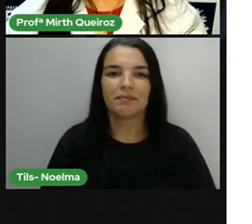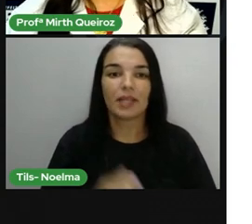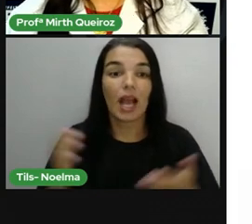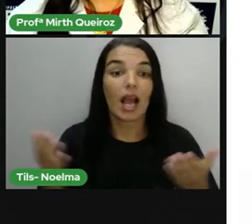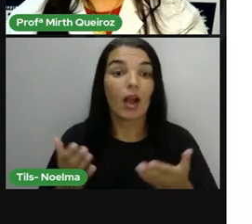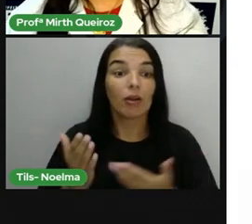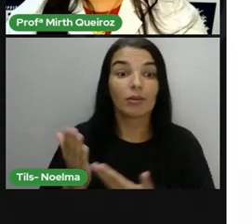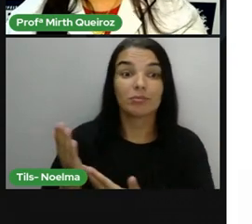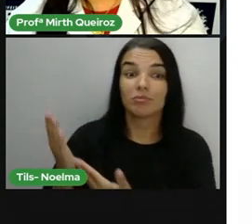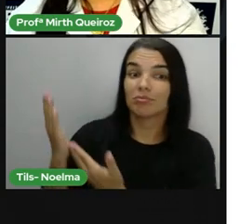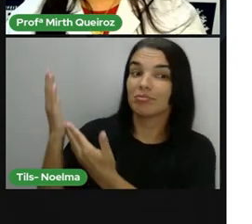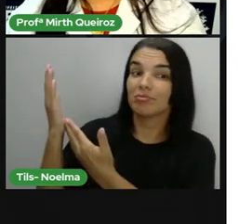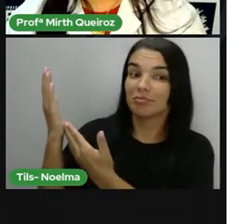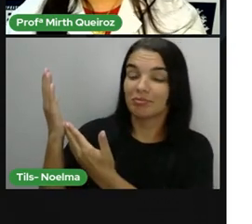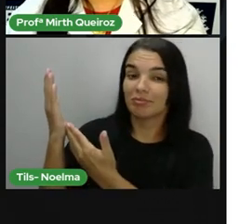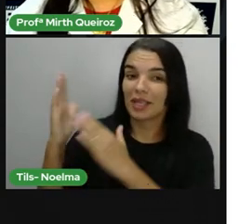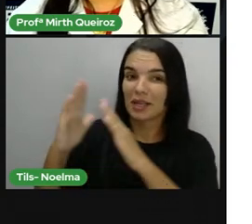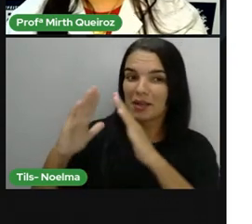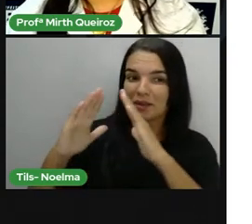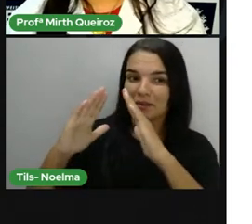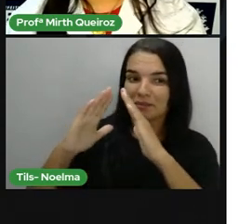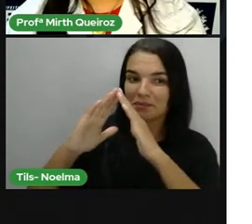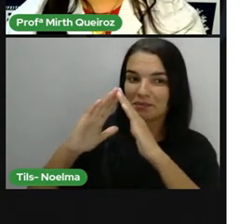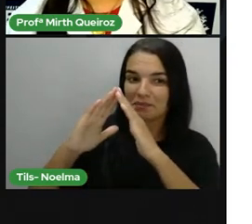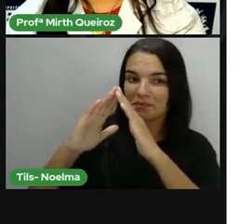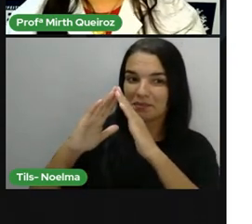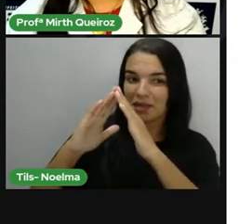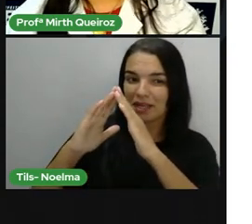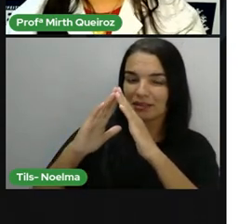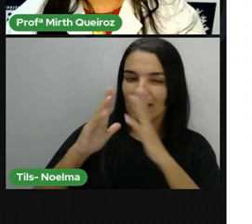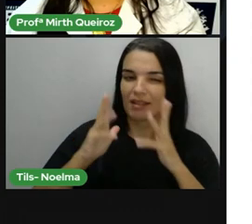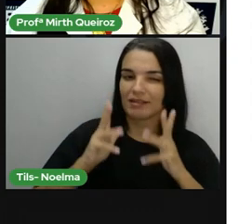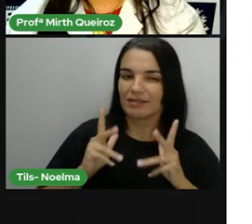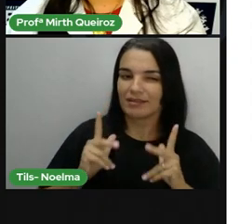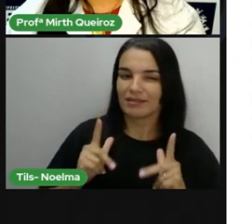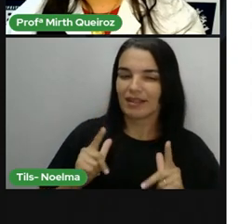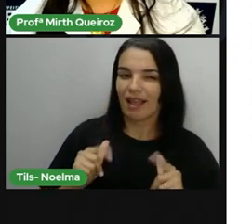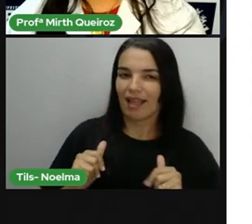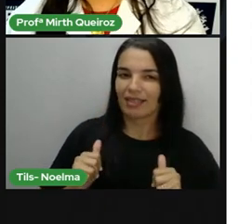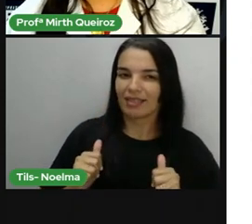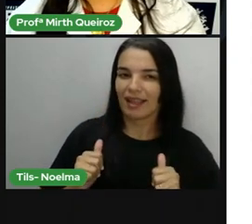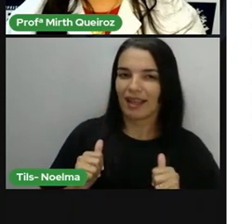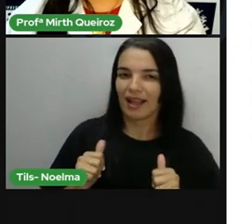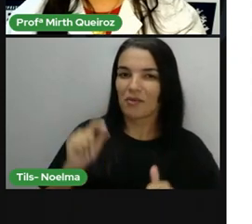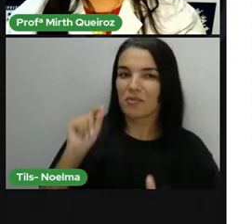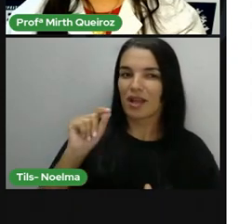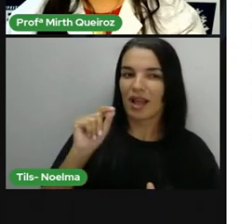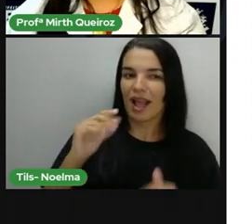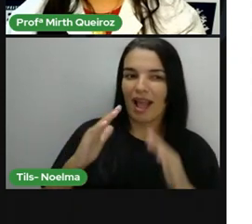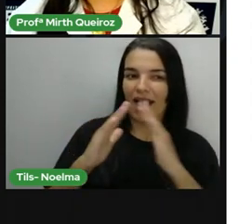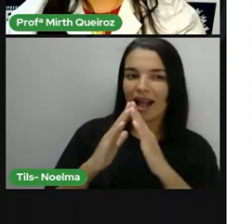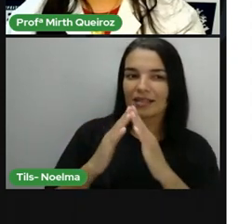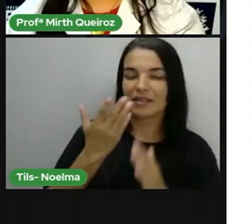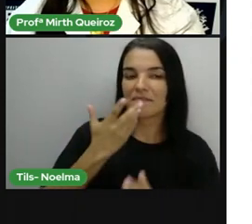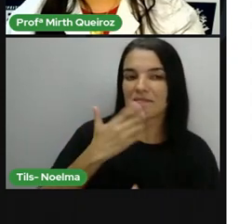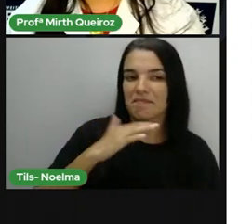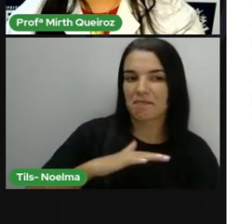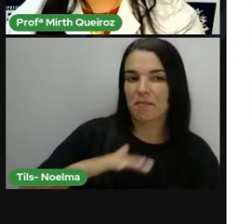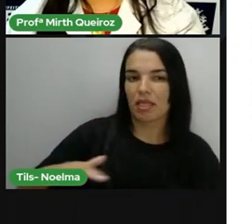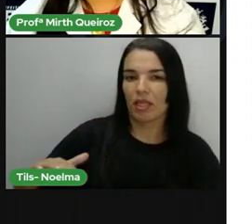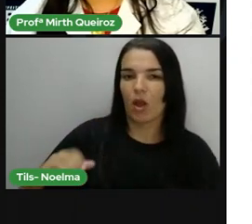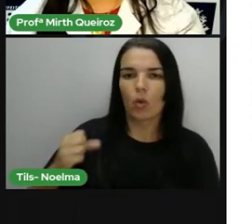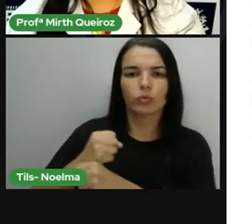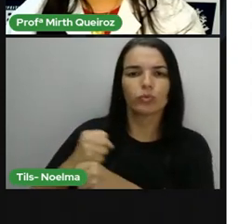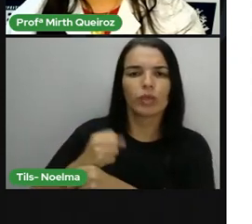O prédio da Santa Casa da Misericórdia, a Casa do Menor, construído provavelmente na segunda